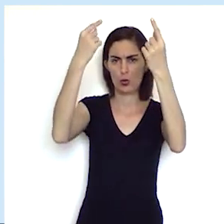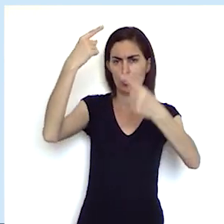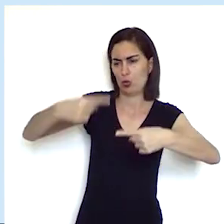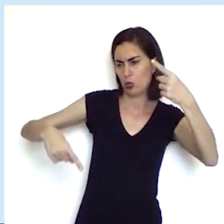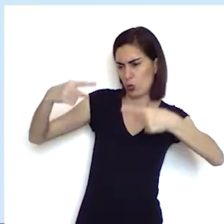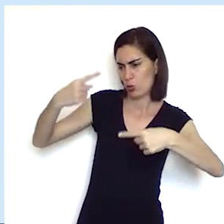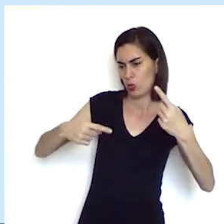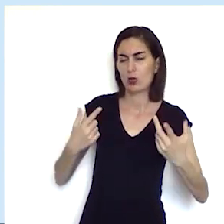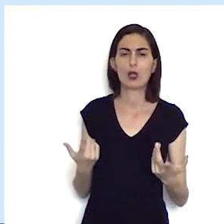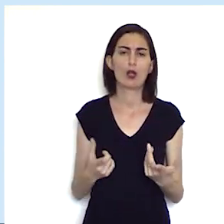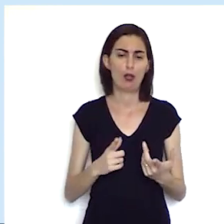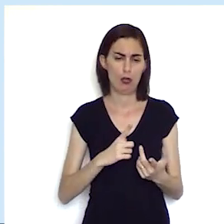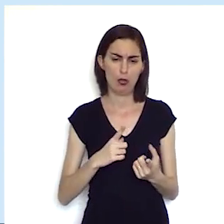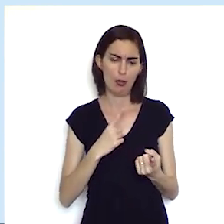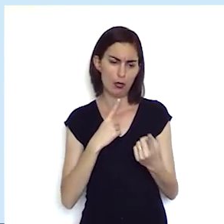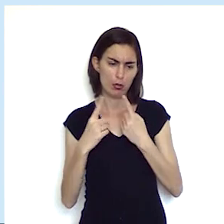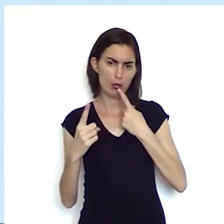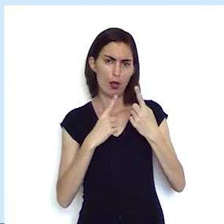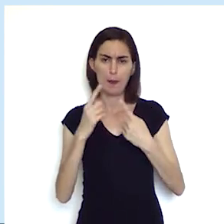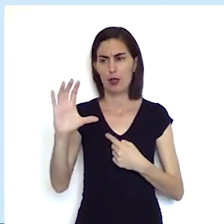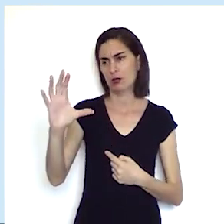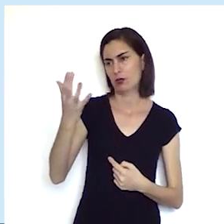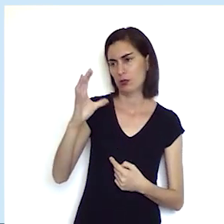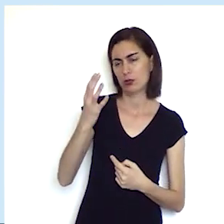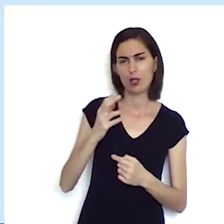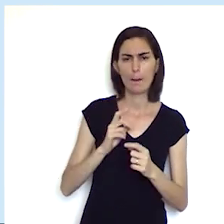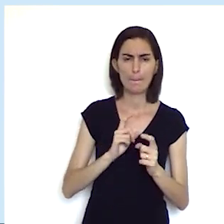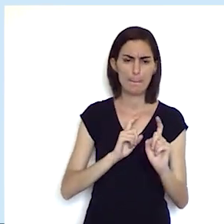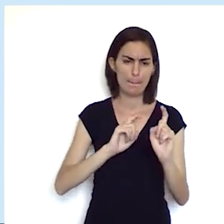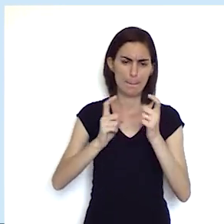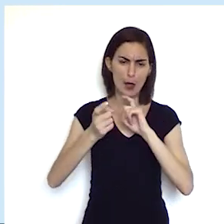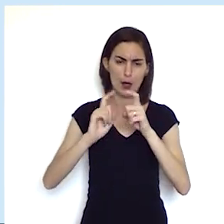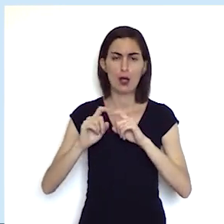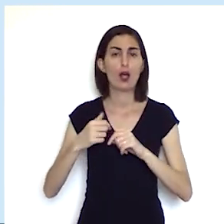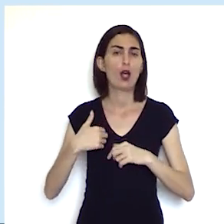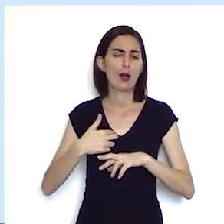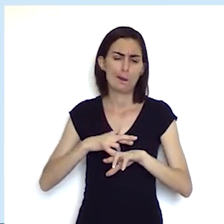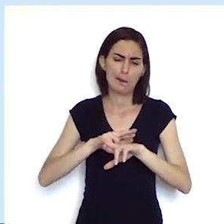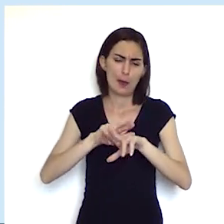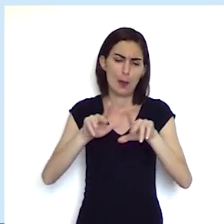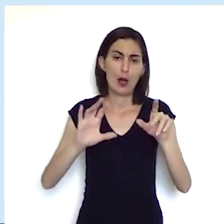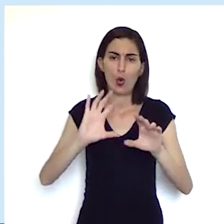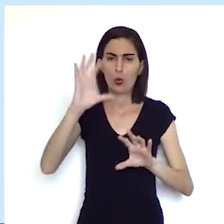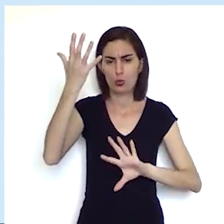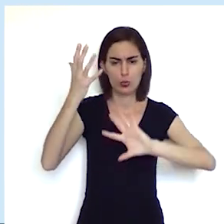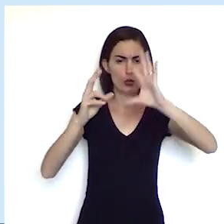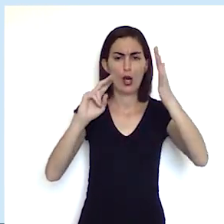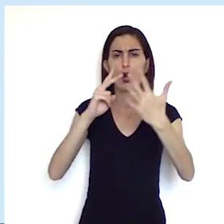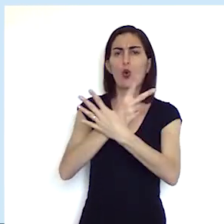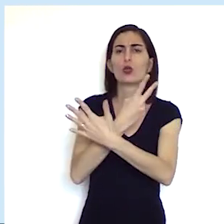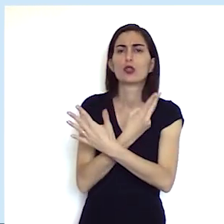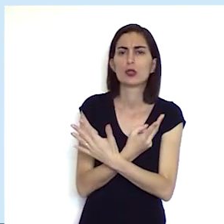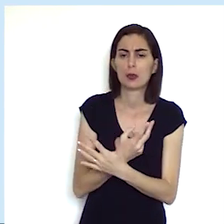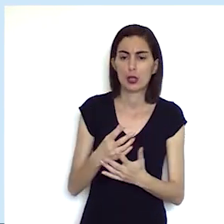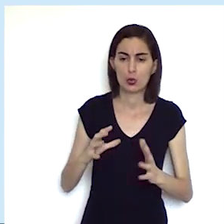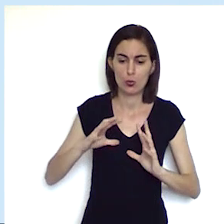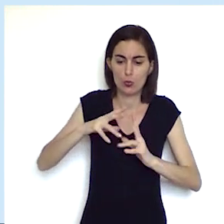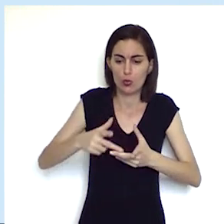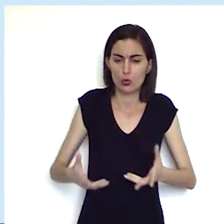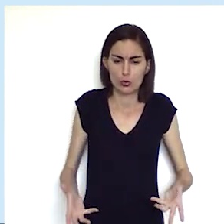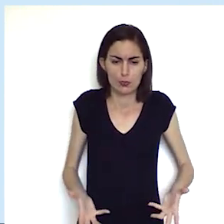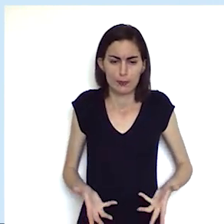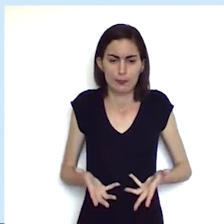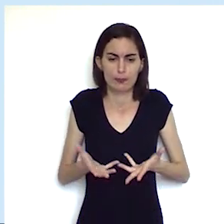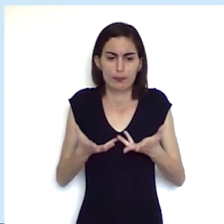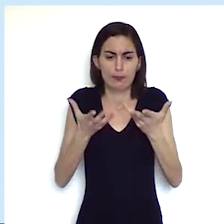mas com isso vem o debate científico uma série de acontecimentos estão deixando o mundo em efervescência